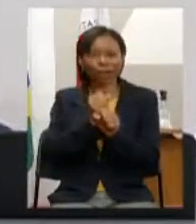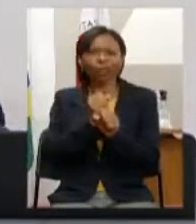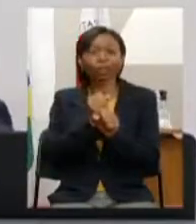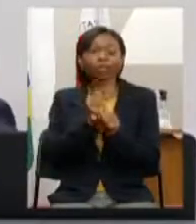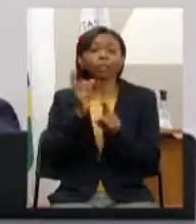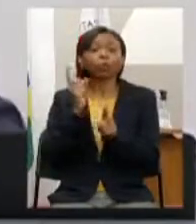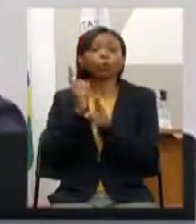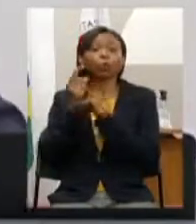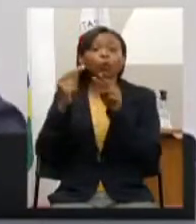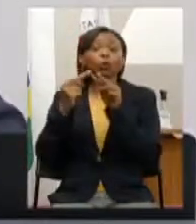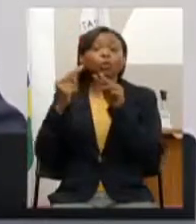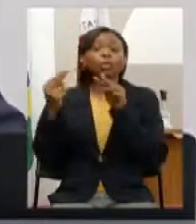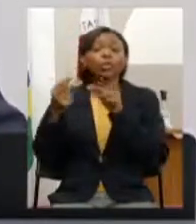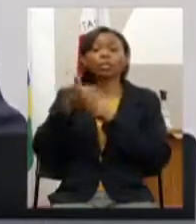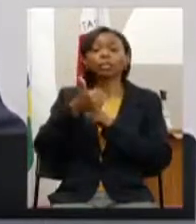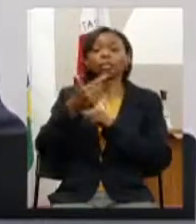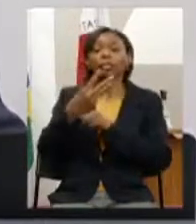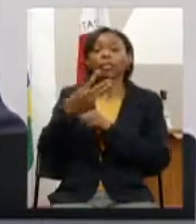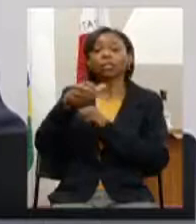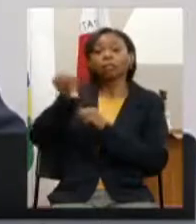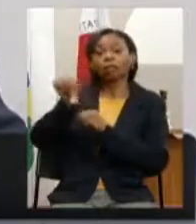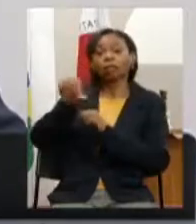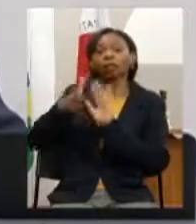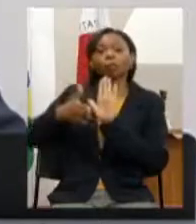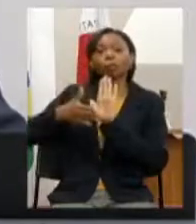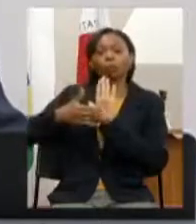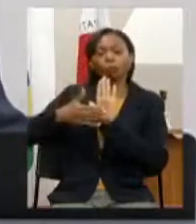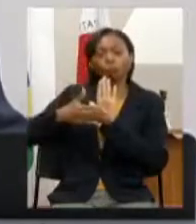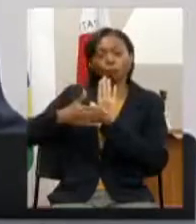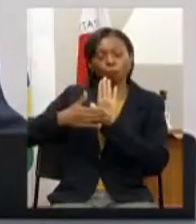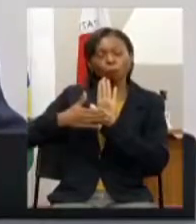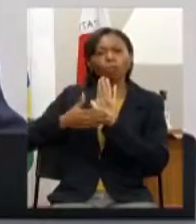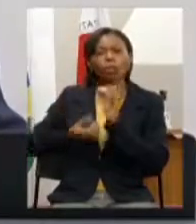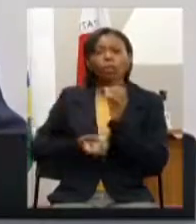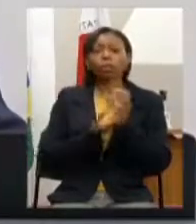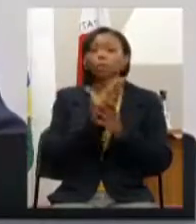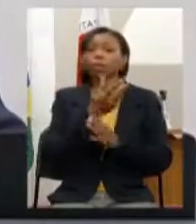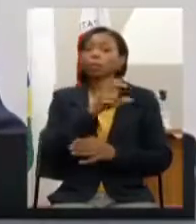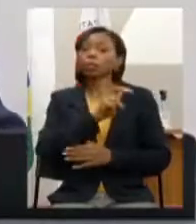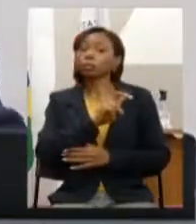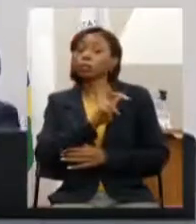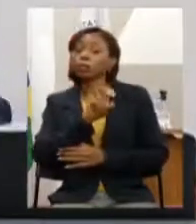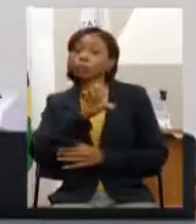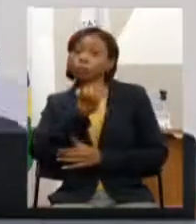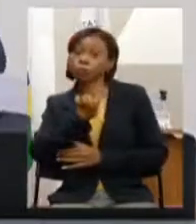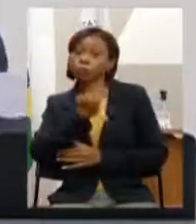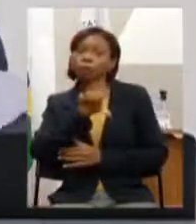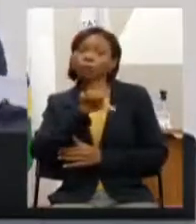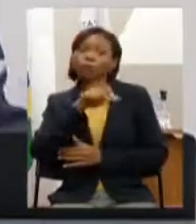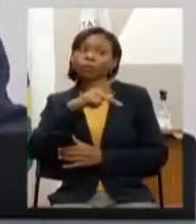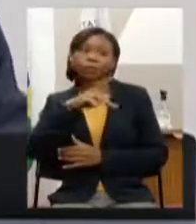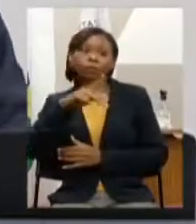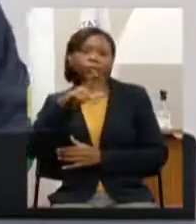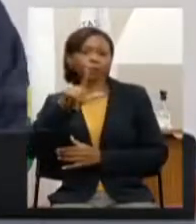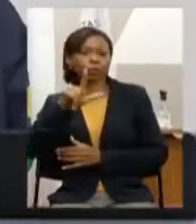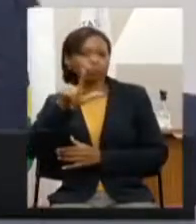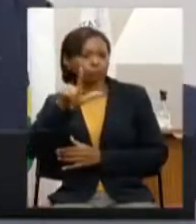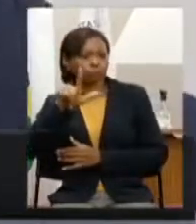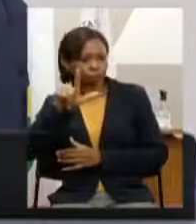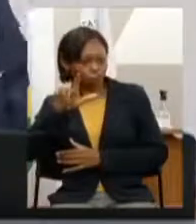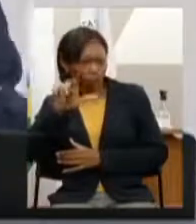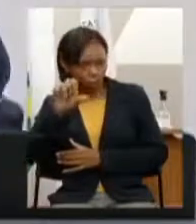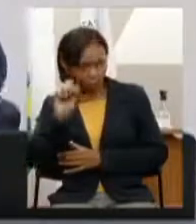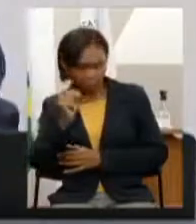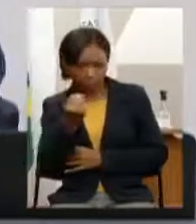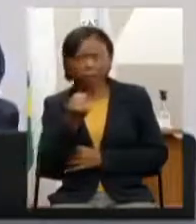139 propostas que geraram 59 plés gostaria de agradecer